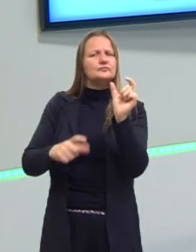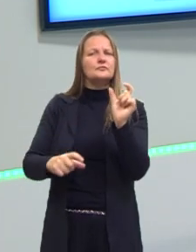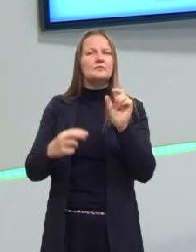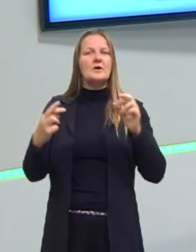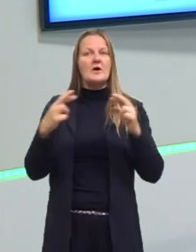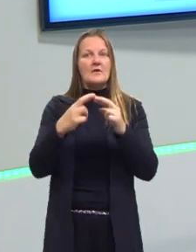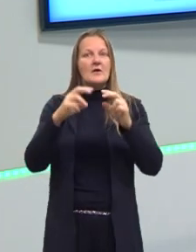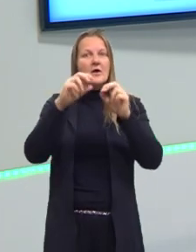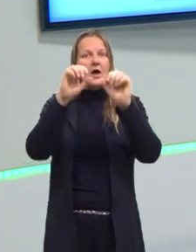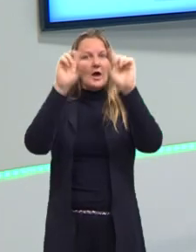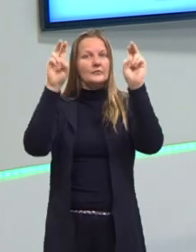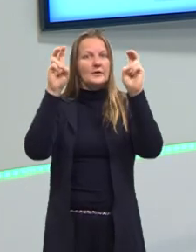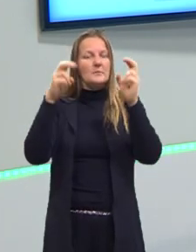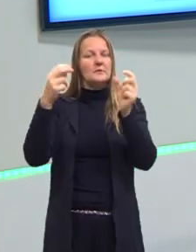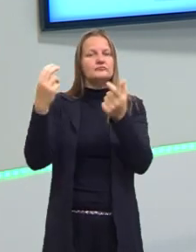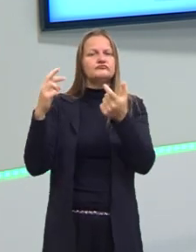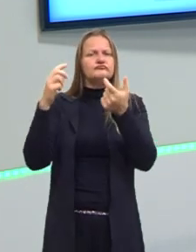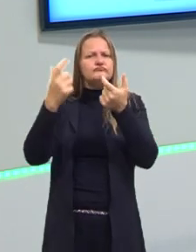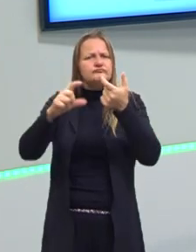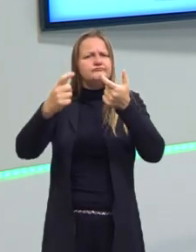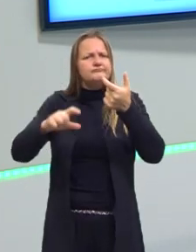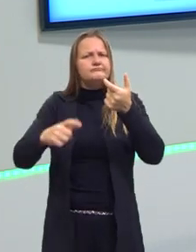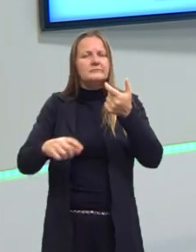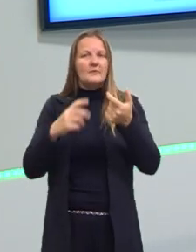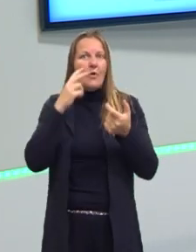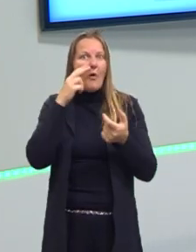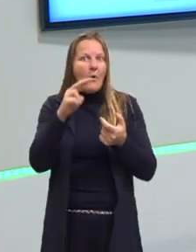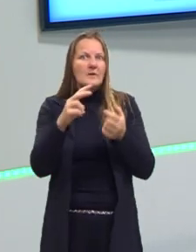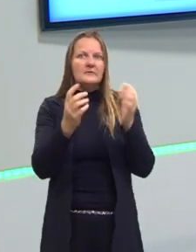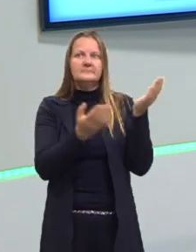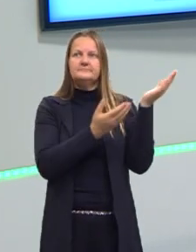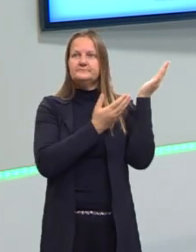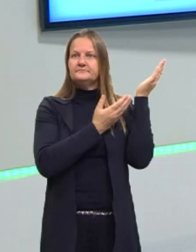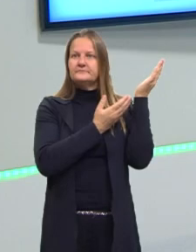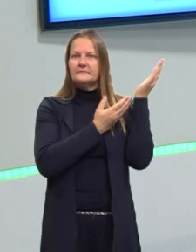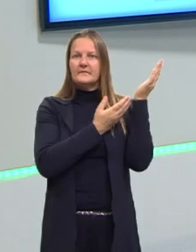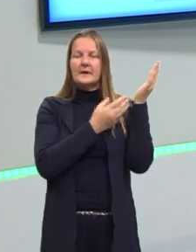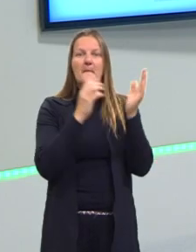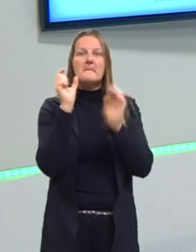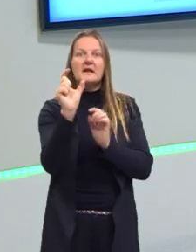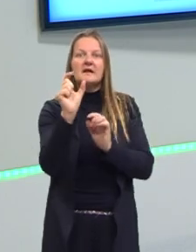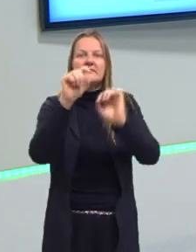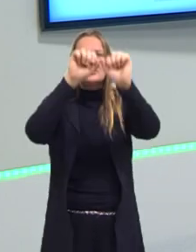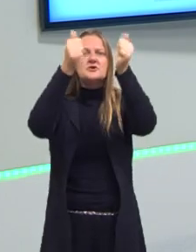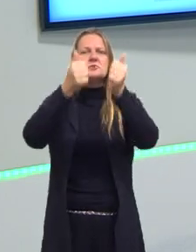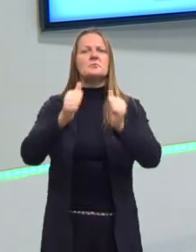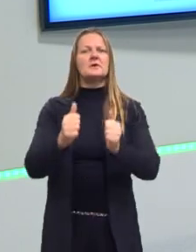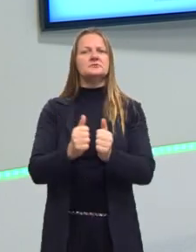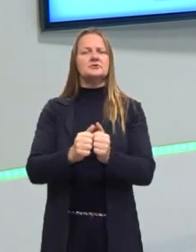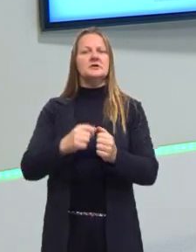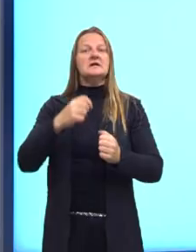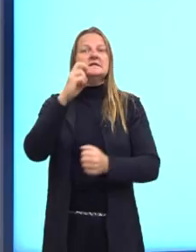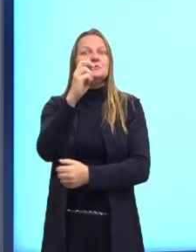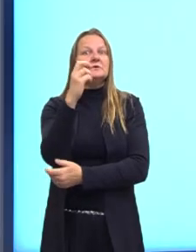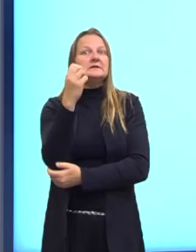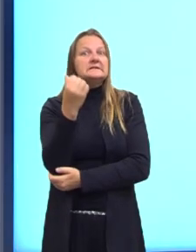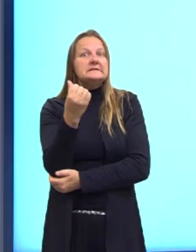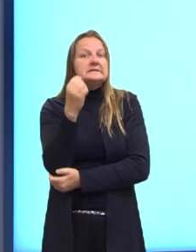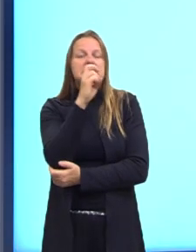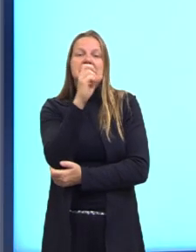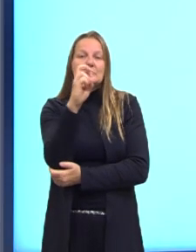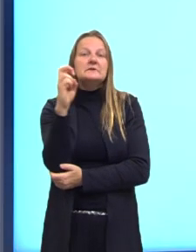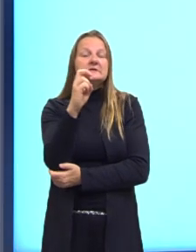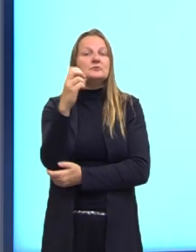assunto apareciam aí nas questões. A palavra imagem, por exemplo, vai aparecer 55